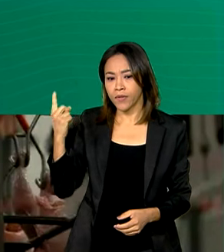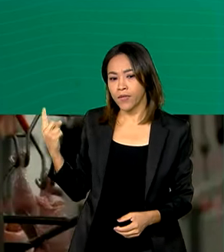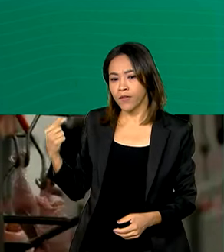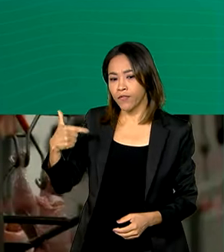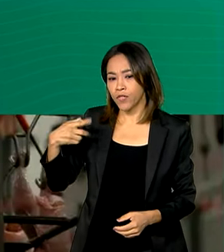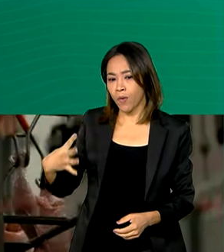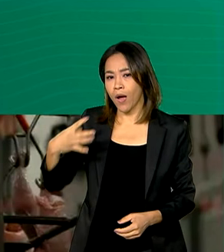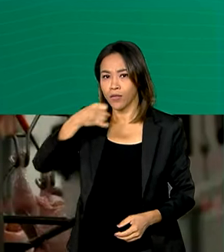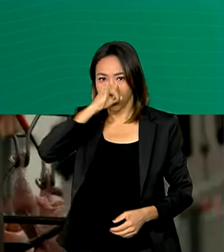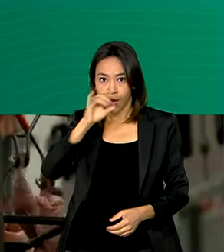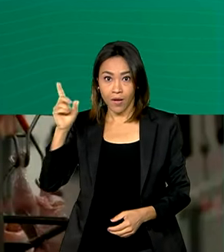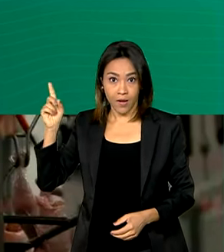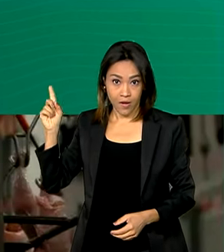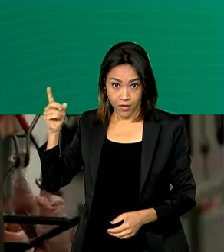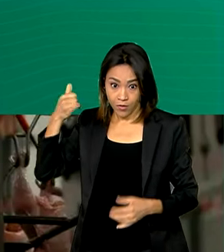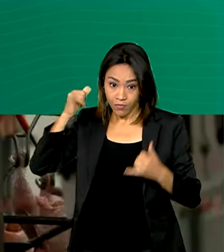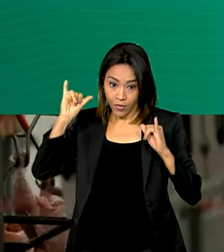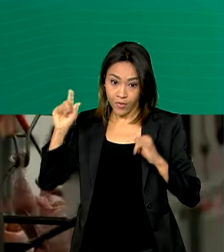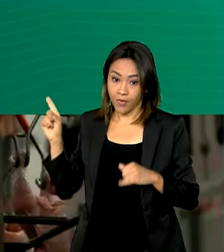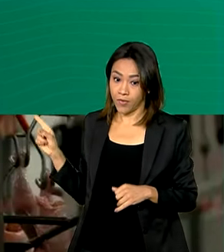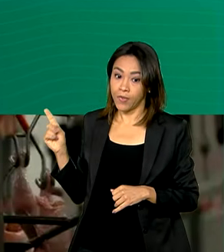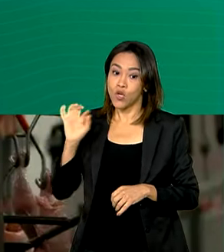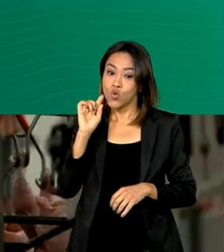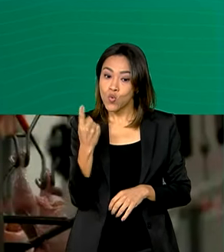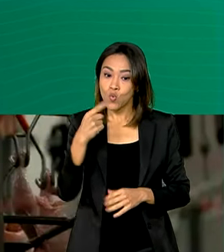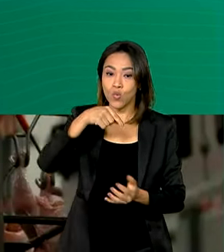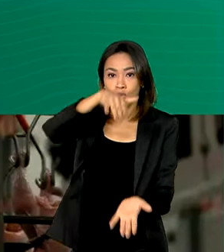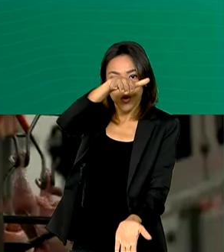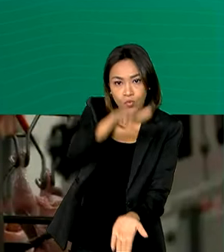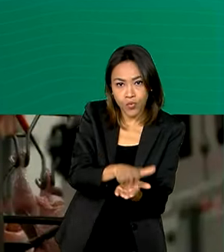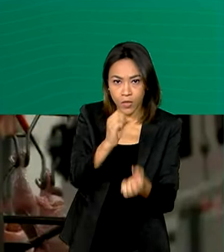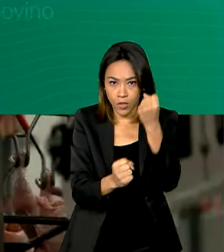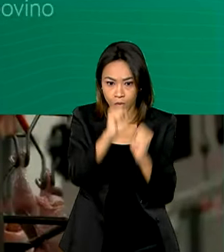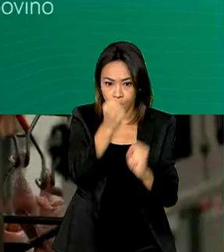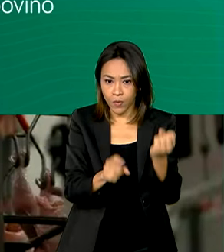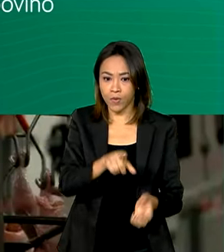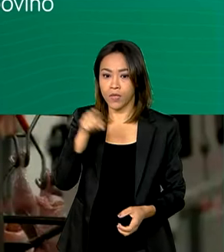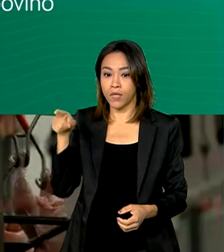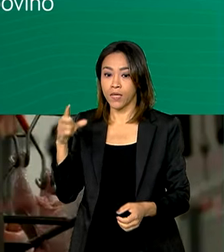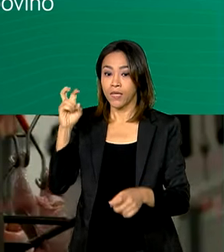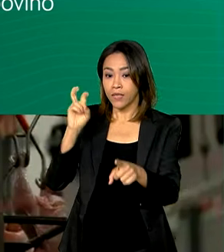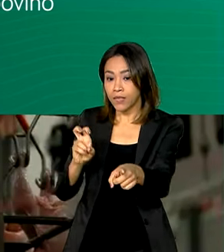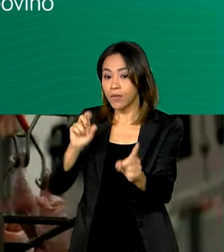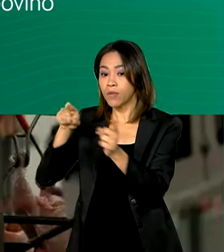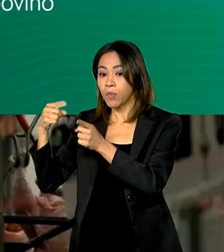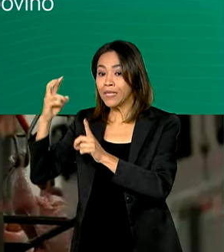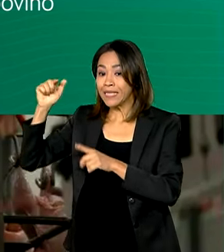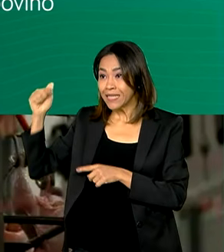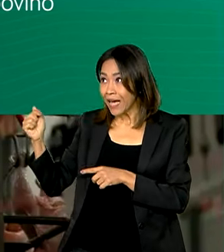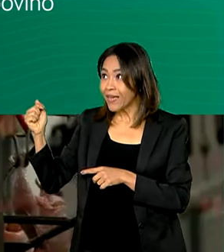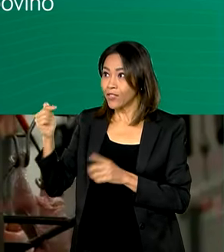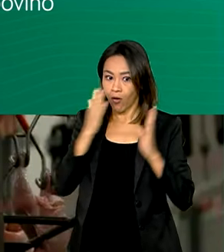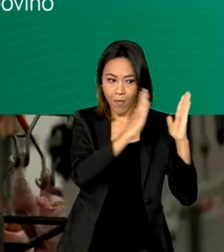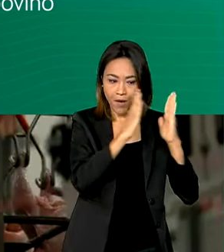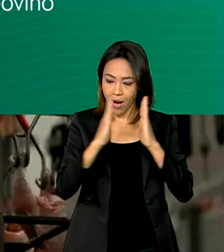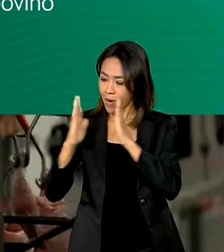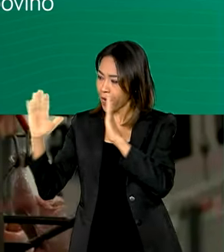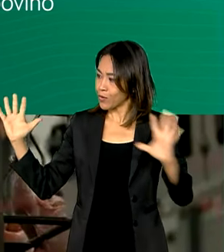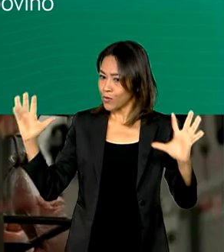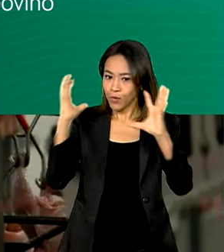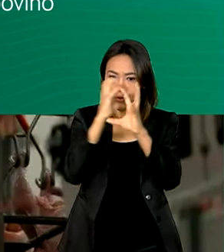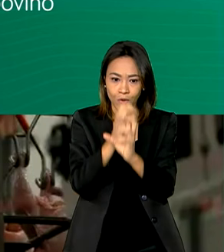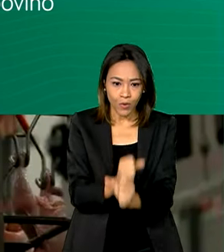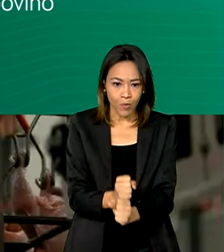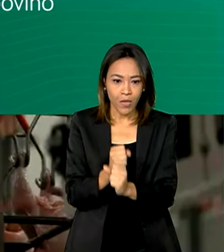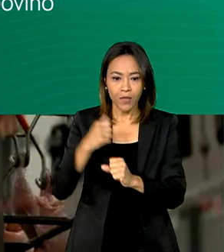bovinos, um de termoprocessamento, cinco entrepostos e sete de soro fetal bovino. Agora, no total, são